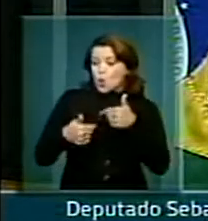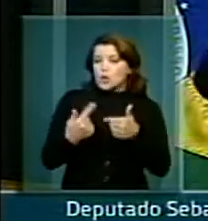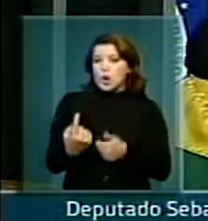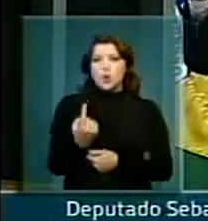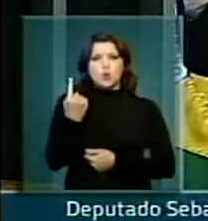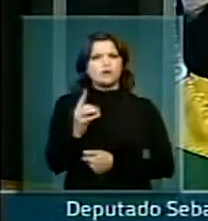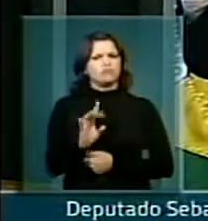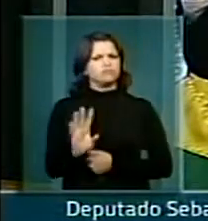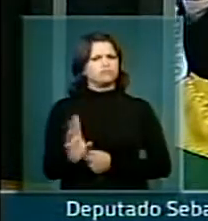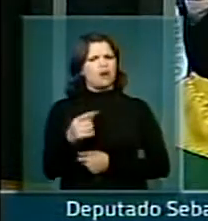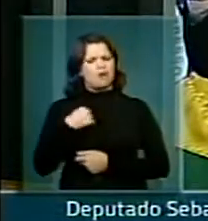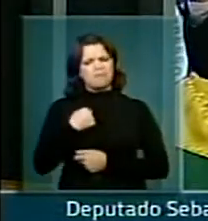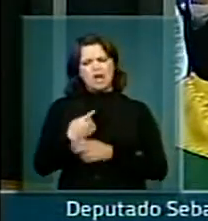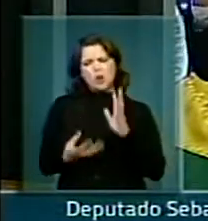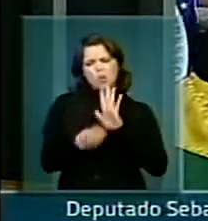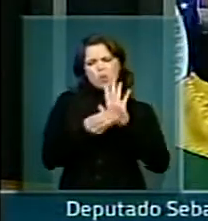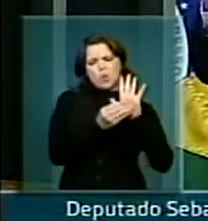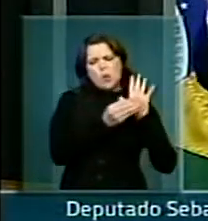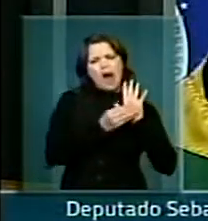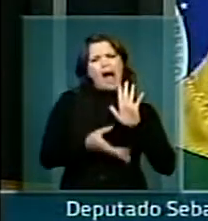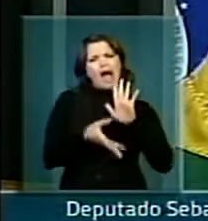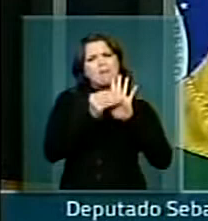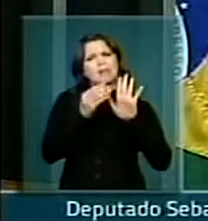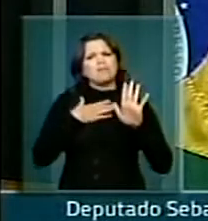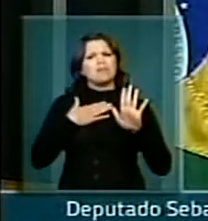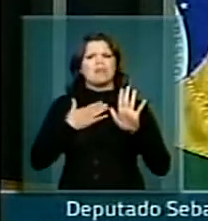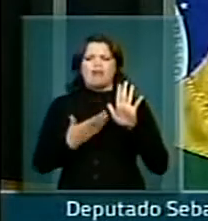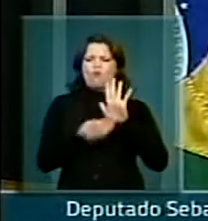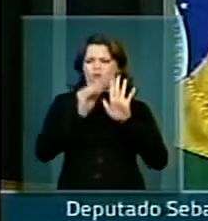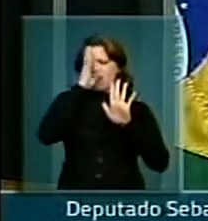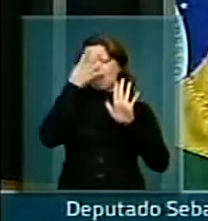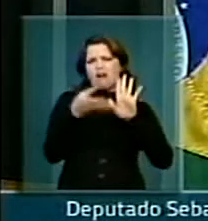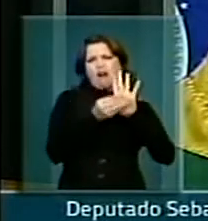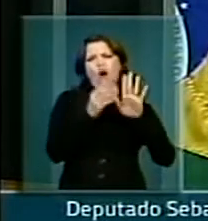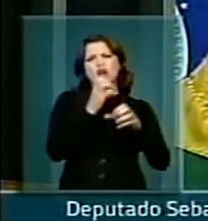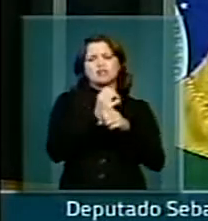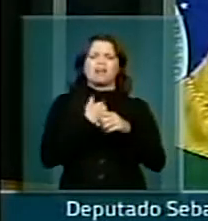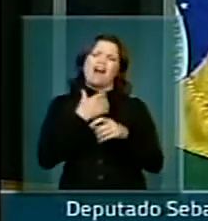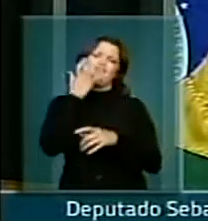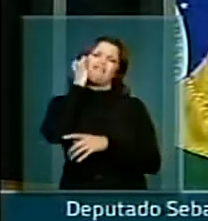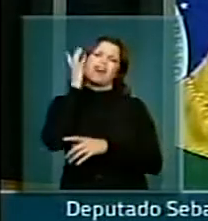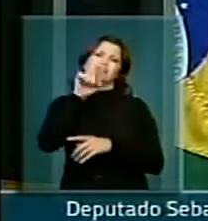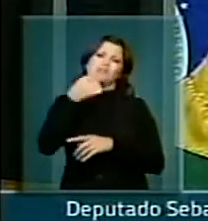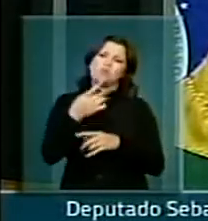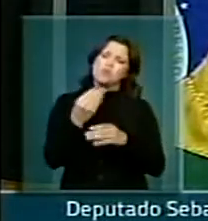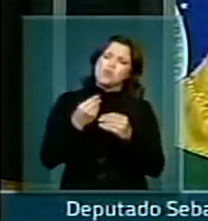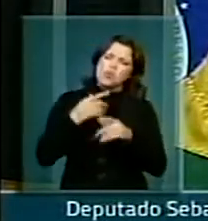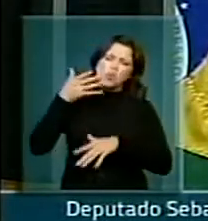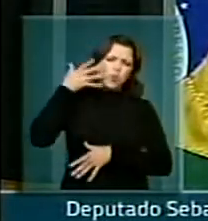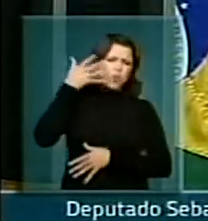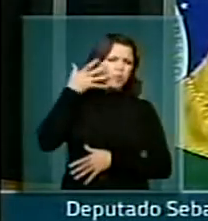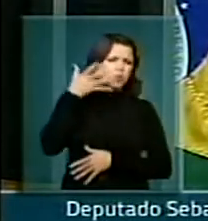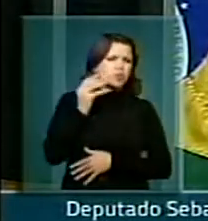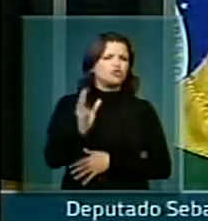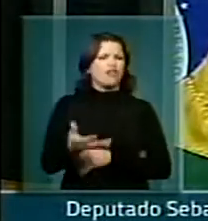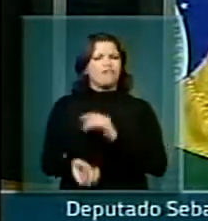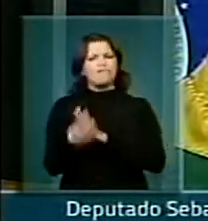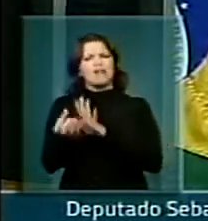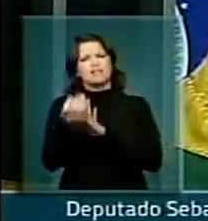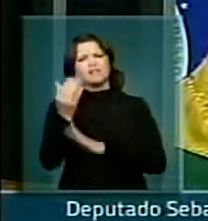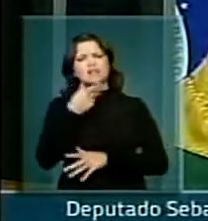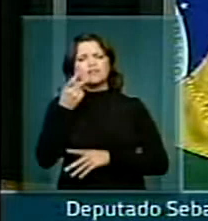Eu não estou defendendo minhas emendas, não, apenas. Até porque seria muito fácil para mim, depois de tantos discursos que já fiz aqui, do